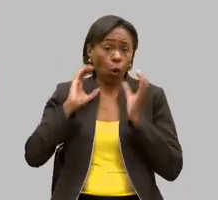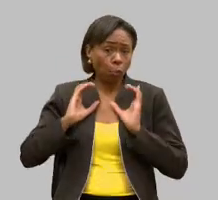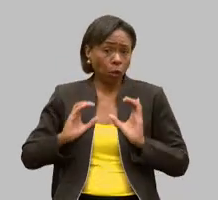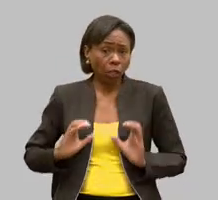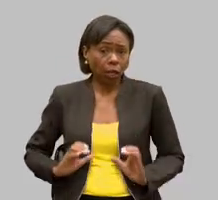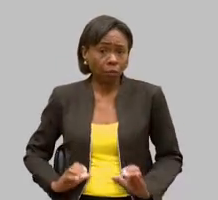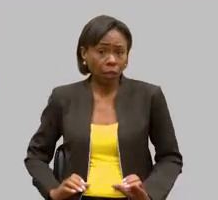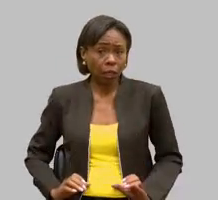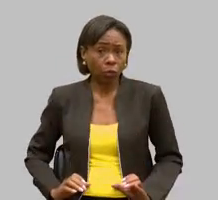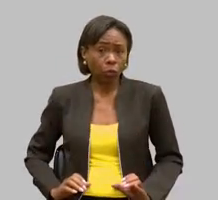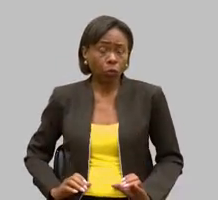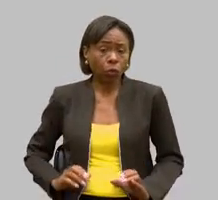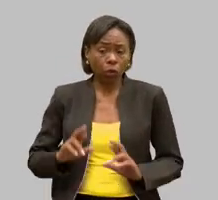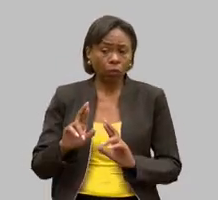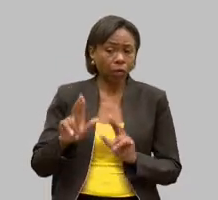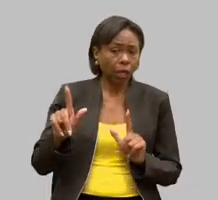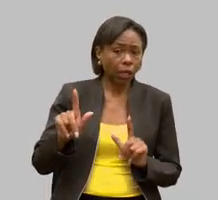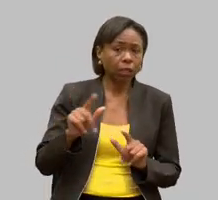aceito